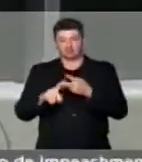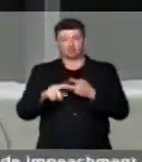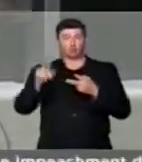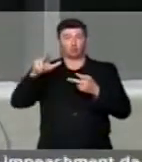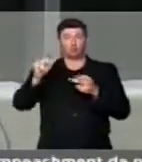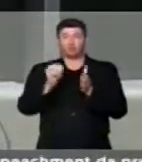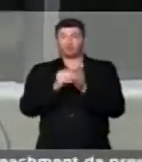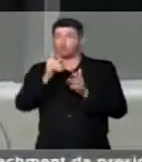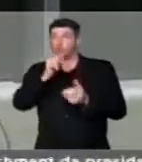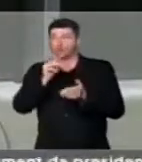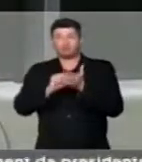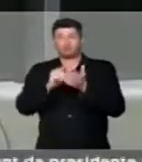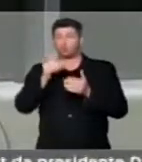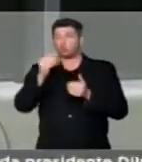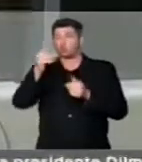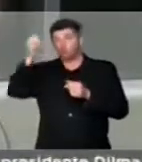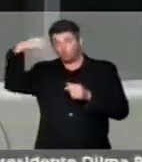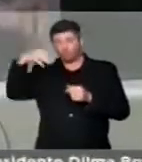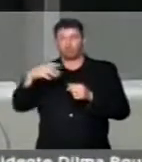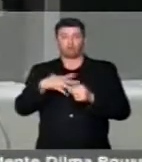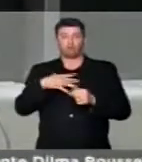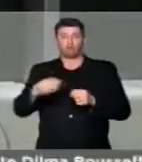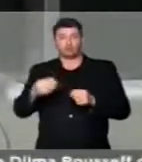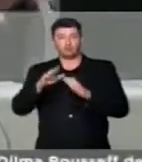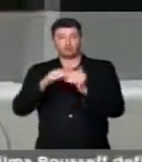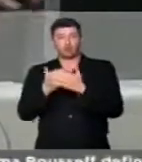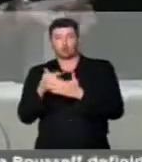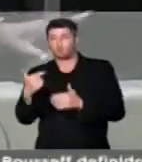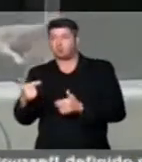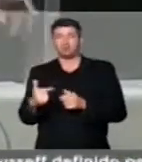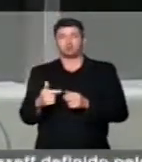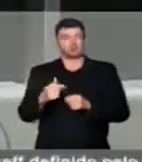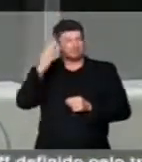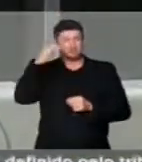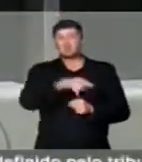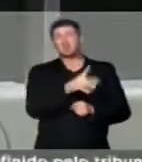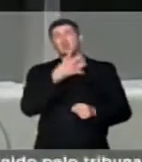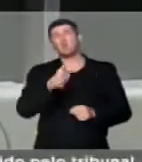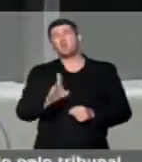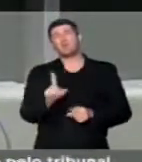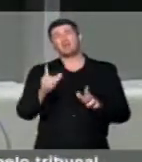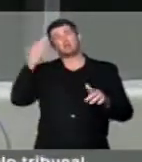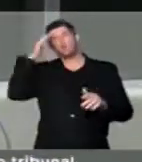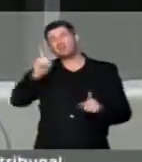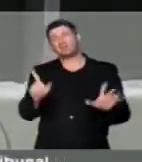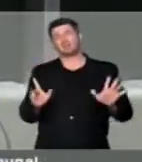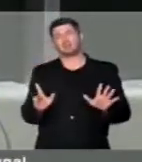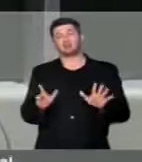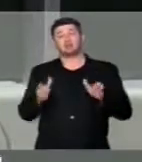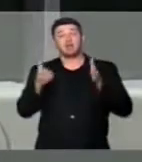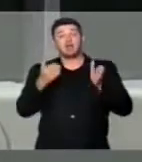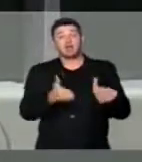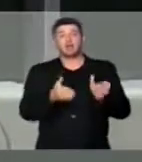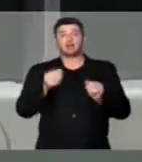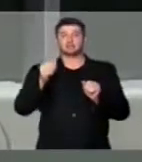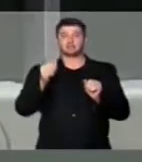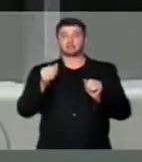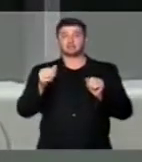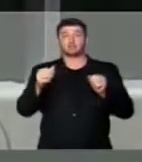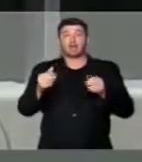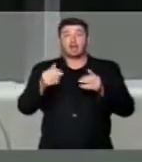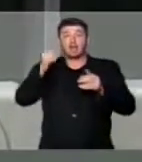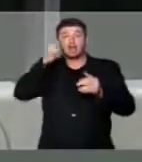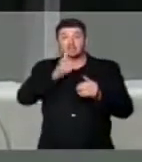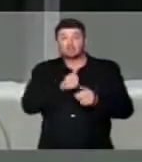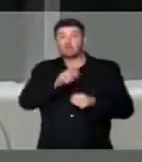nunca faltou água, luz, emprego, filhos sem escola, e não sabem, não vão entender. É essas mulheres que